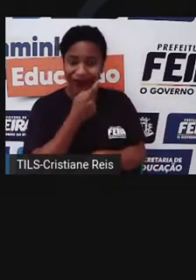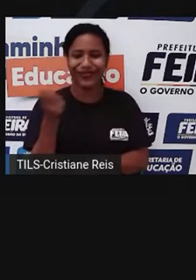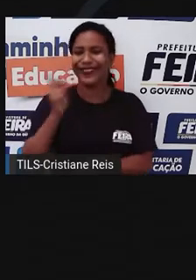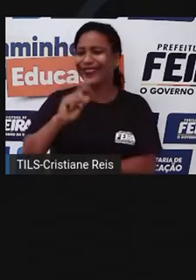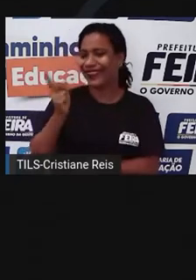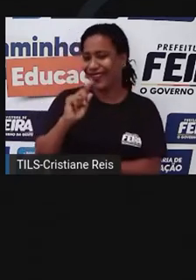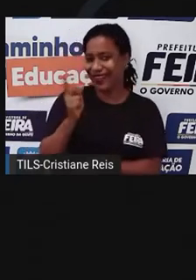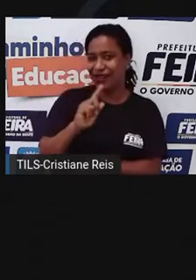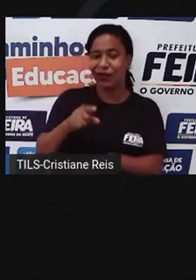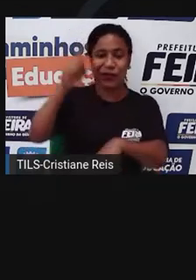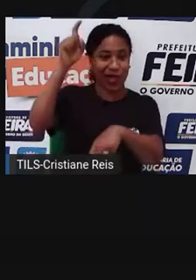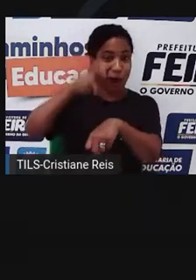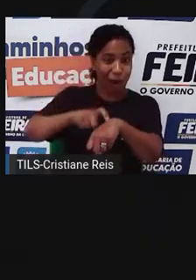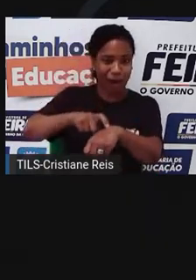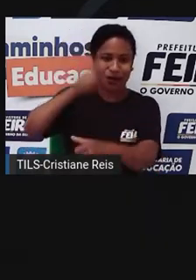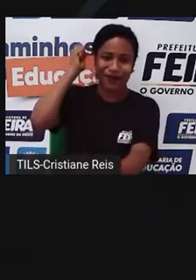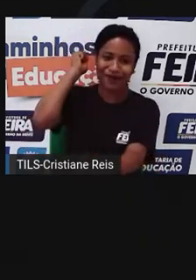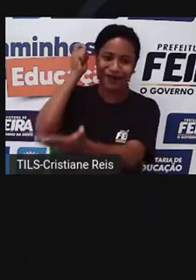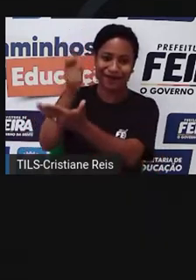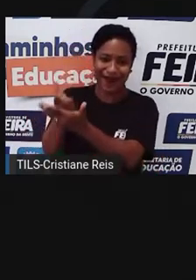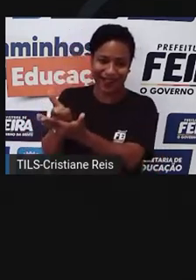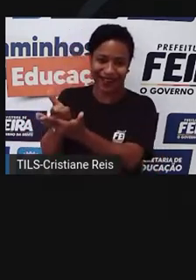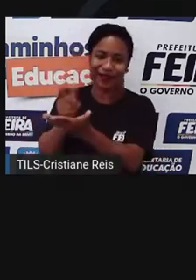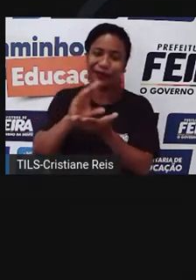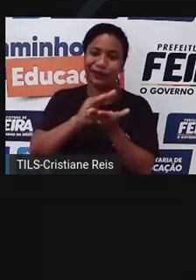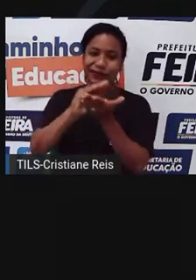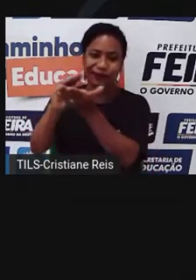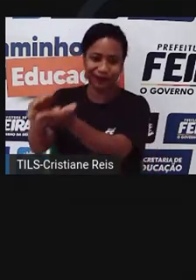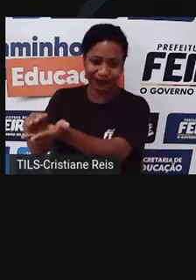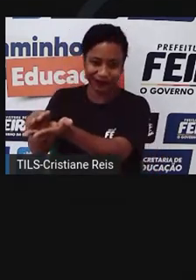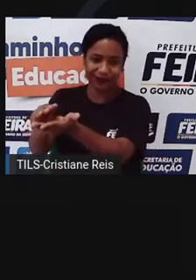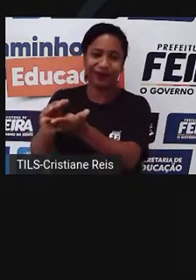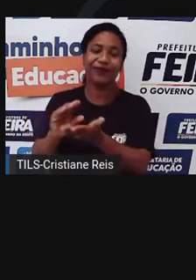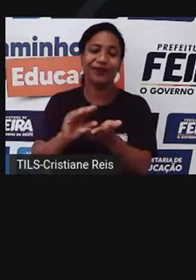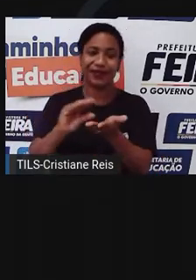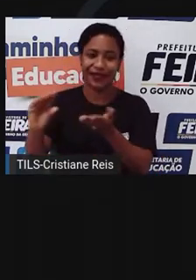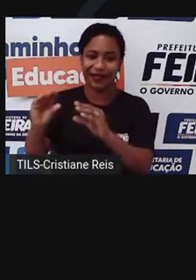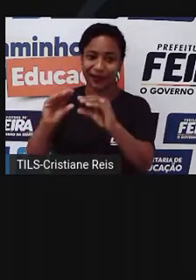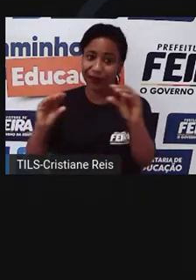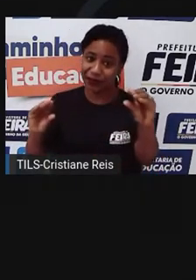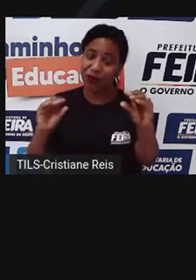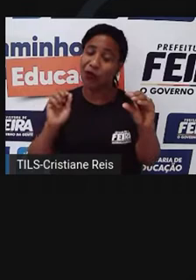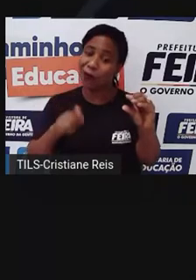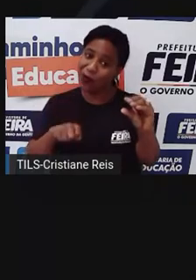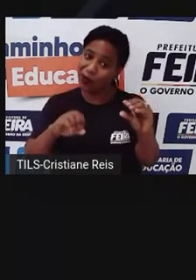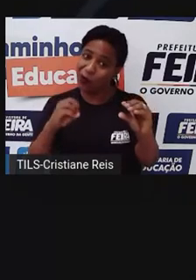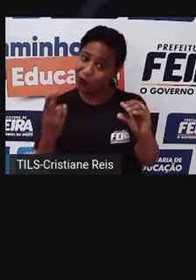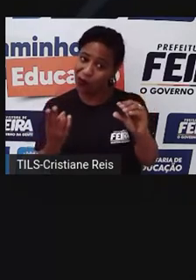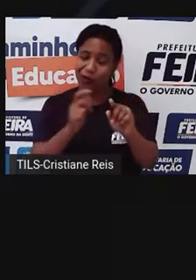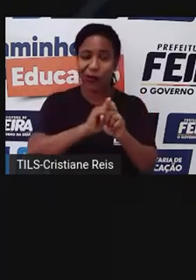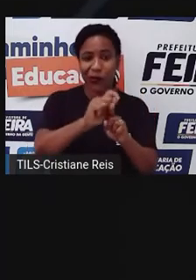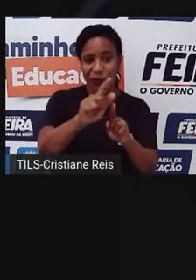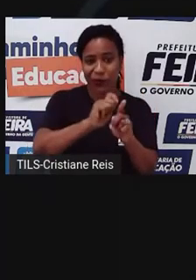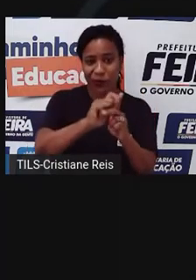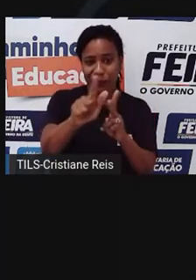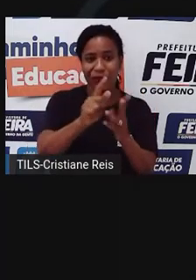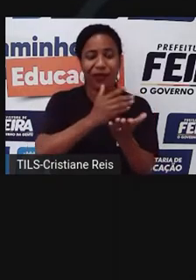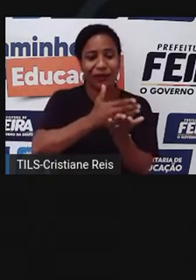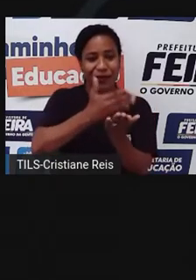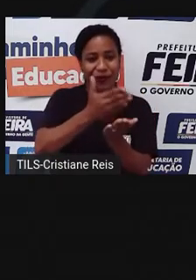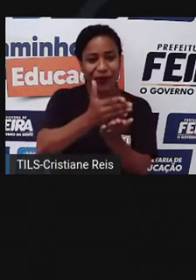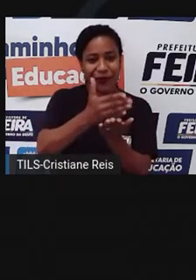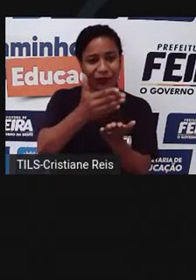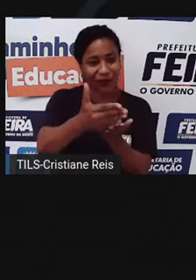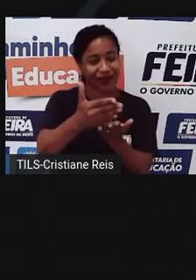loja, logo no momento da compra. É, e já a prazo, dividimos o valor da compra em parcelas menores. Ah! E o que é melhor,